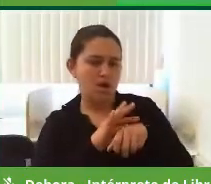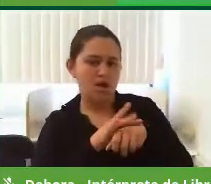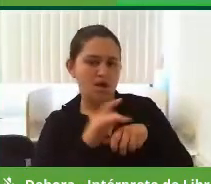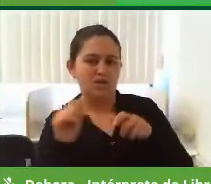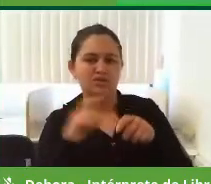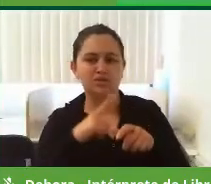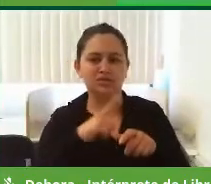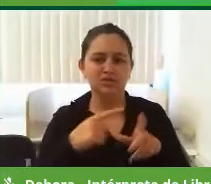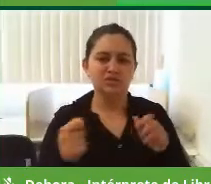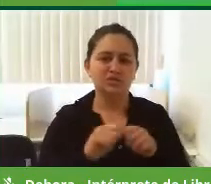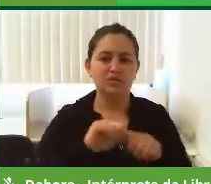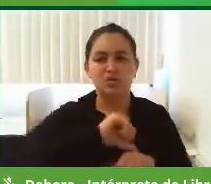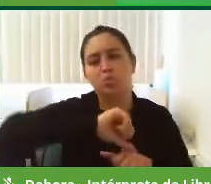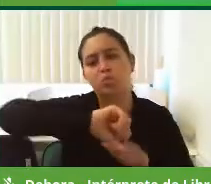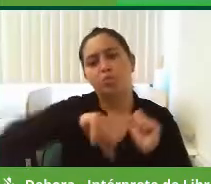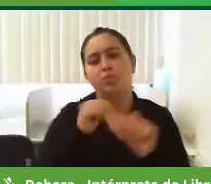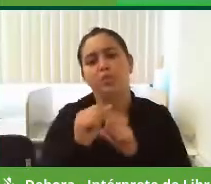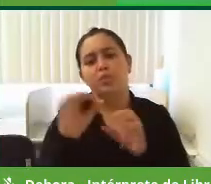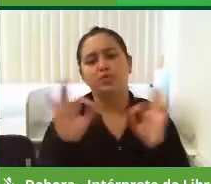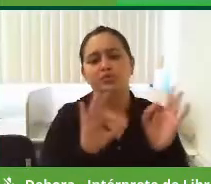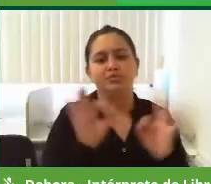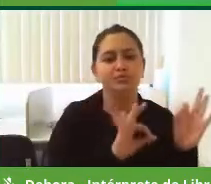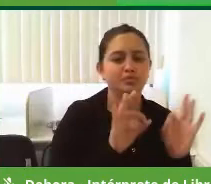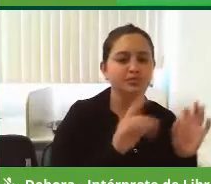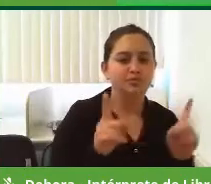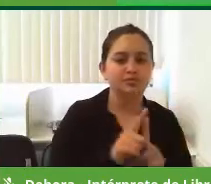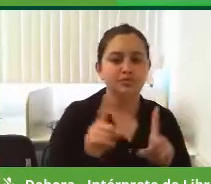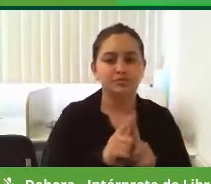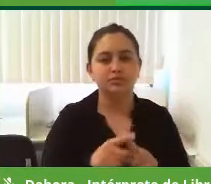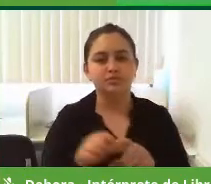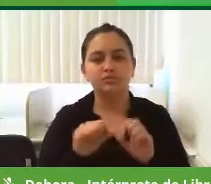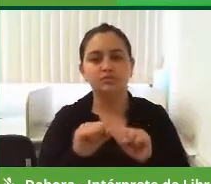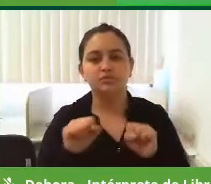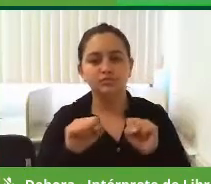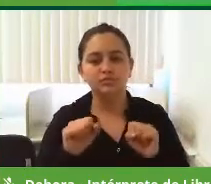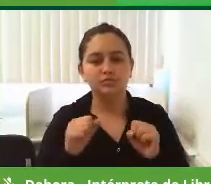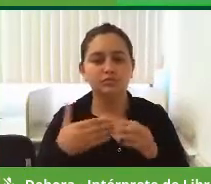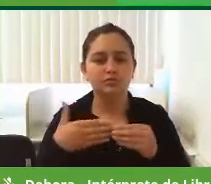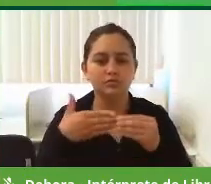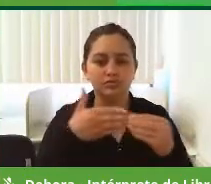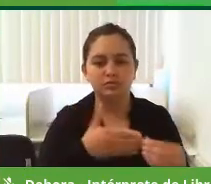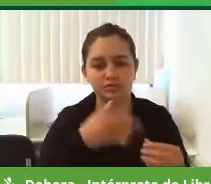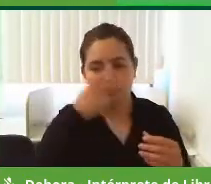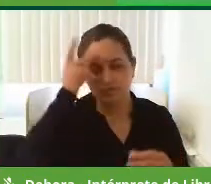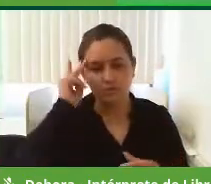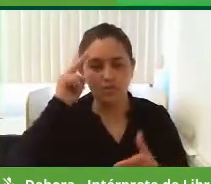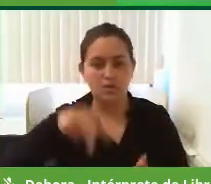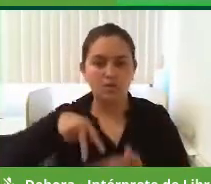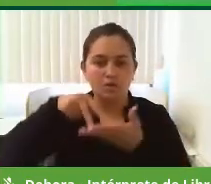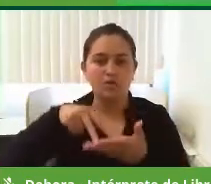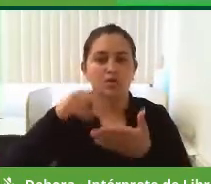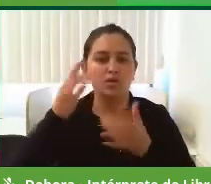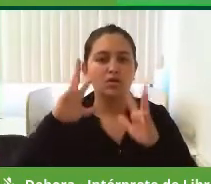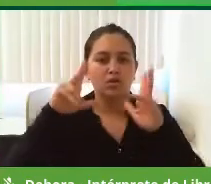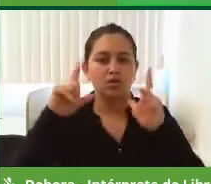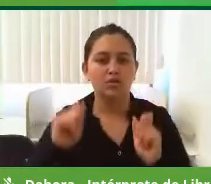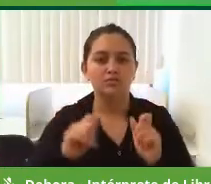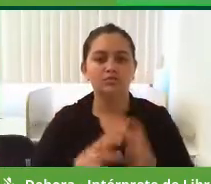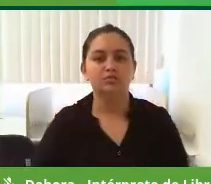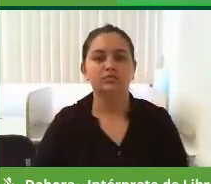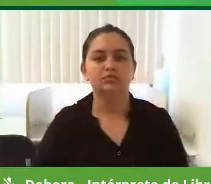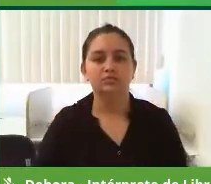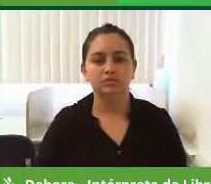alguns, o governo fez alguns ajustes, algumas questões para poder manter o povo em pé, o povo comendo, o povo bebendo por aí a fora.